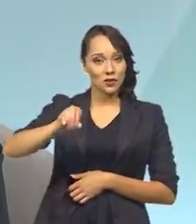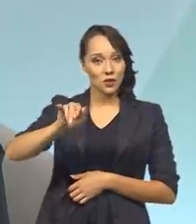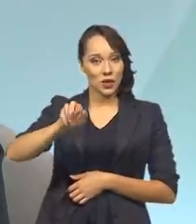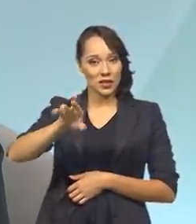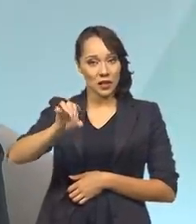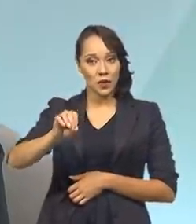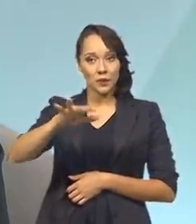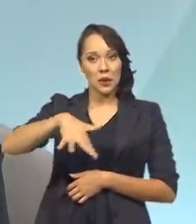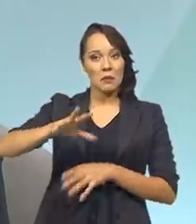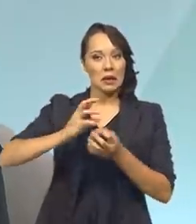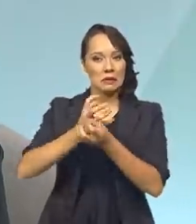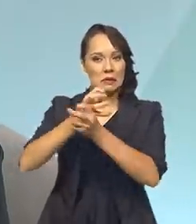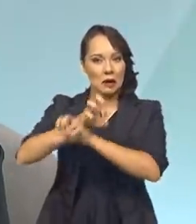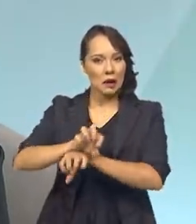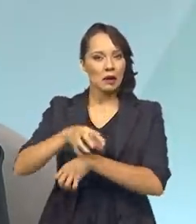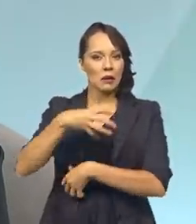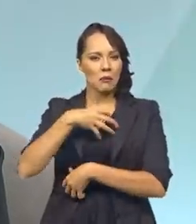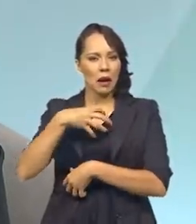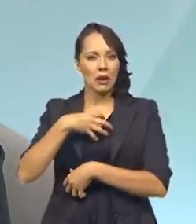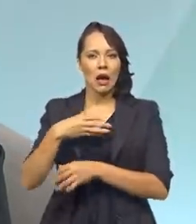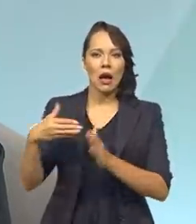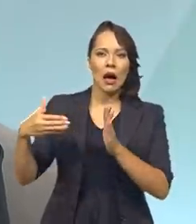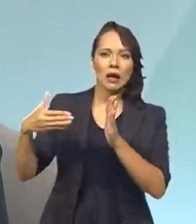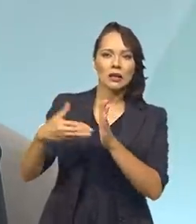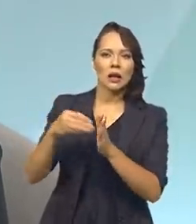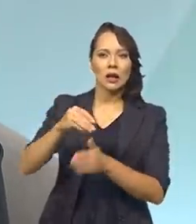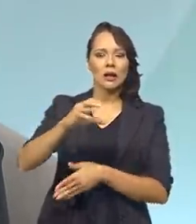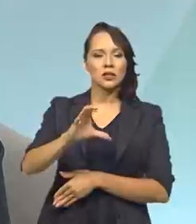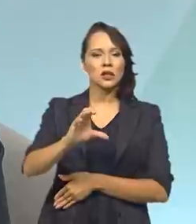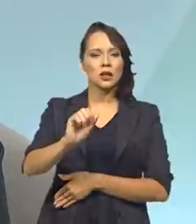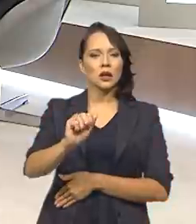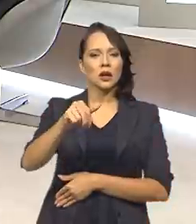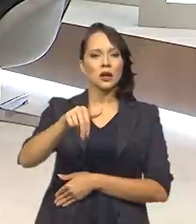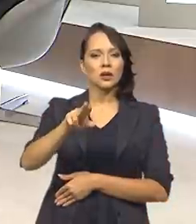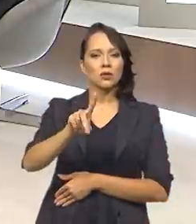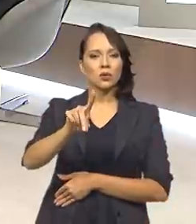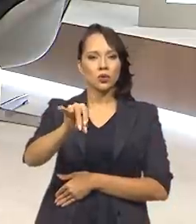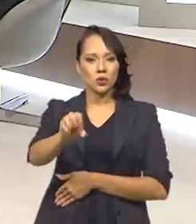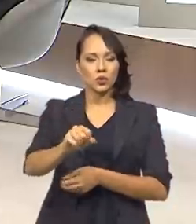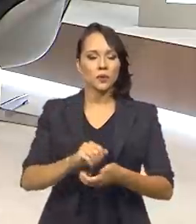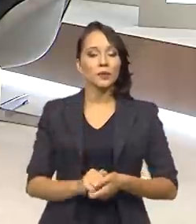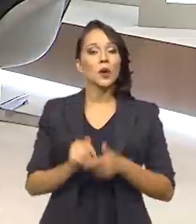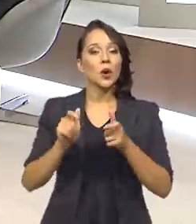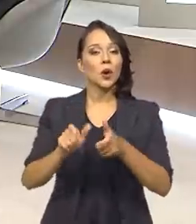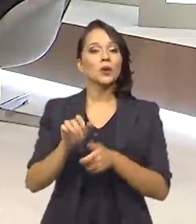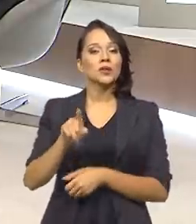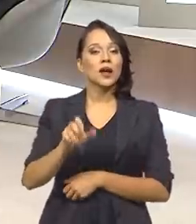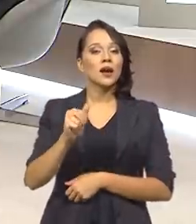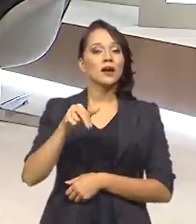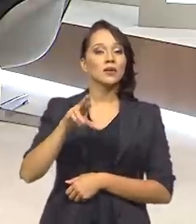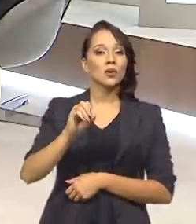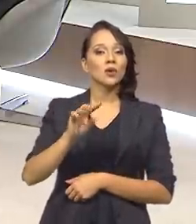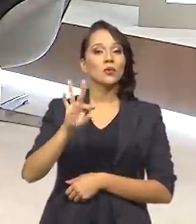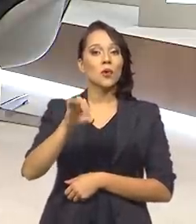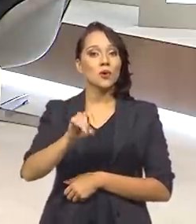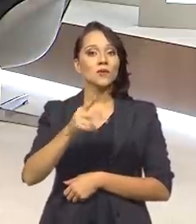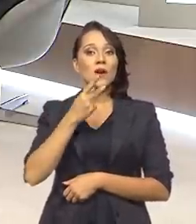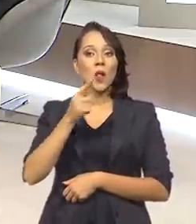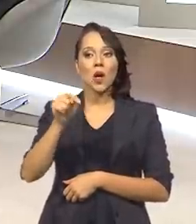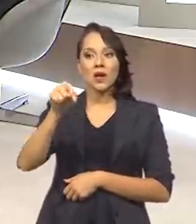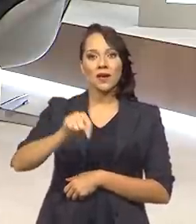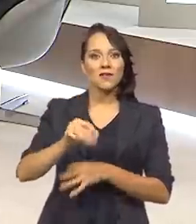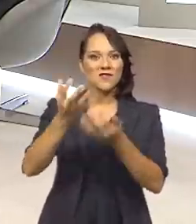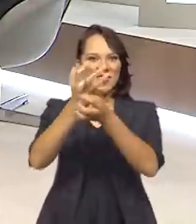área mais árida da Bahia, chegando até o Arraiar de Canudos, onde Antônio Conselheiro profetizou que o Sertão